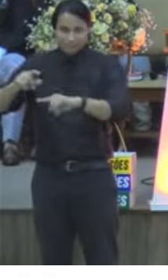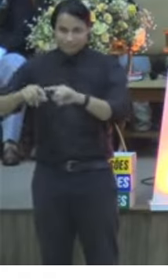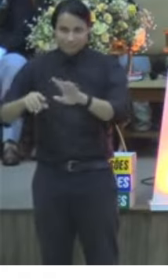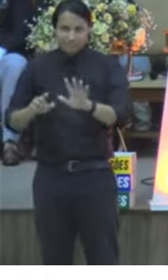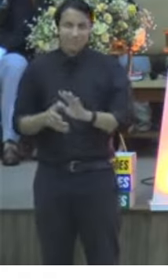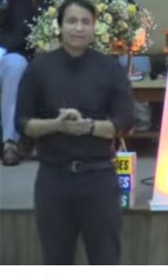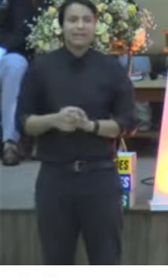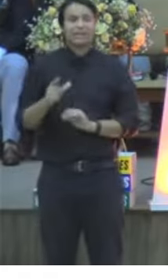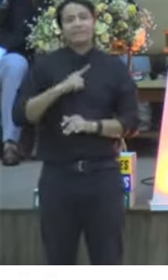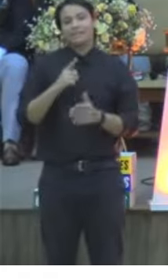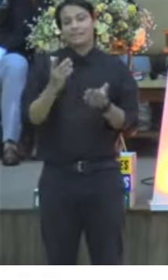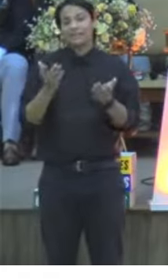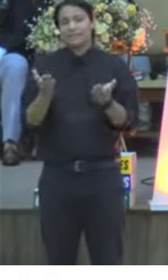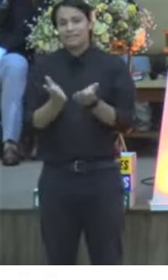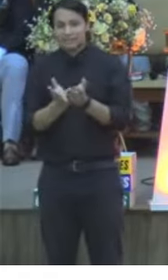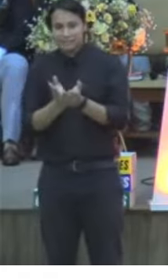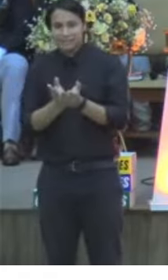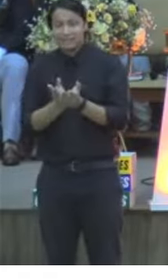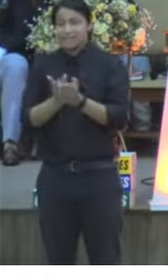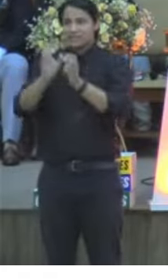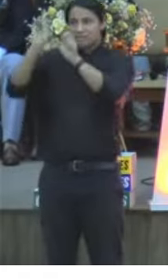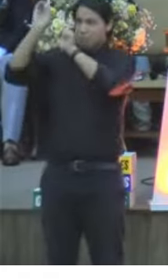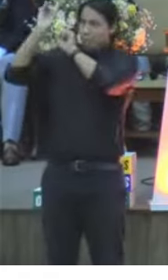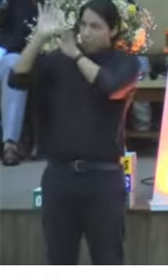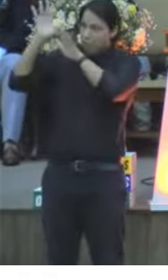Agora tem crente que a bênção vem no? Não, não caminhão.